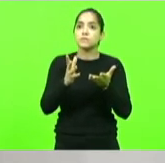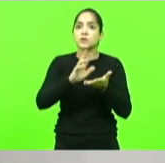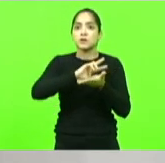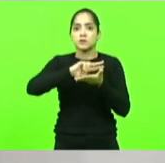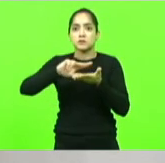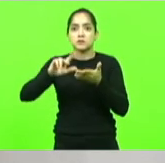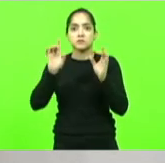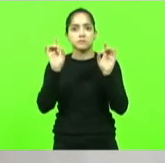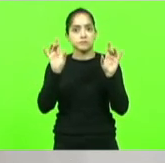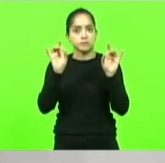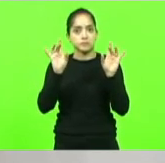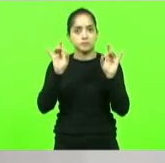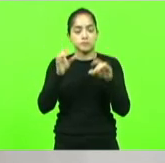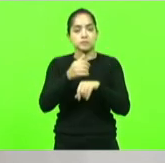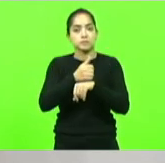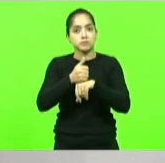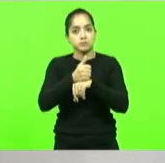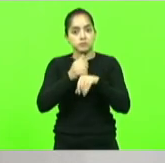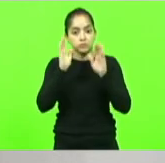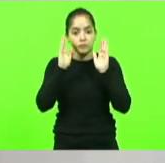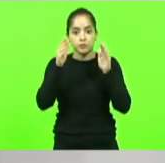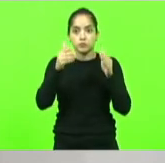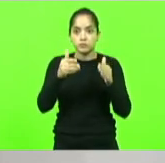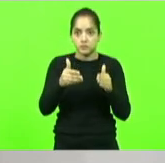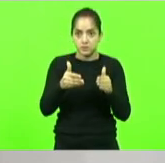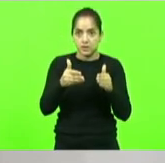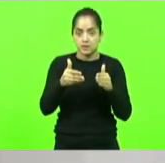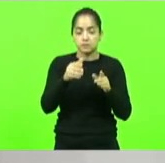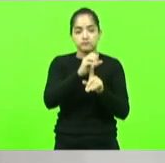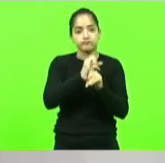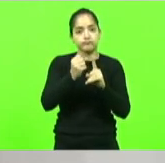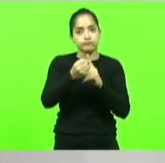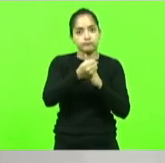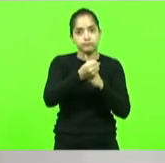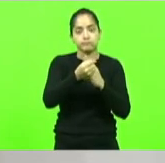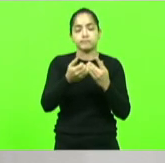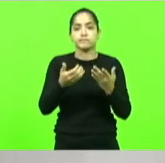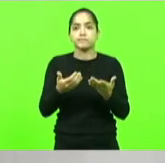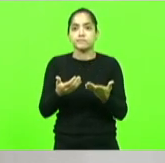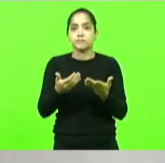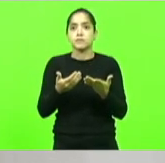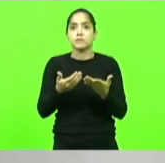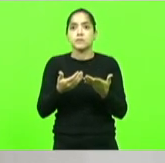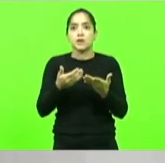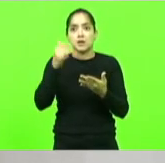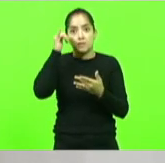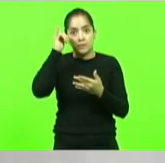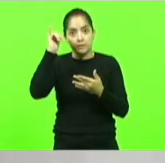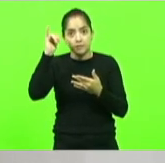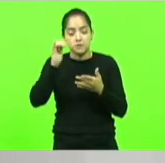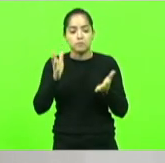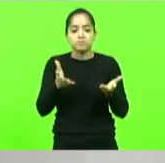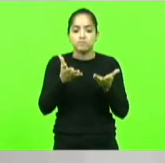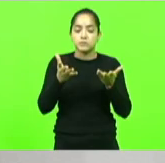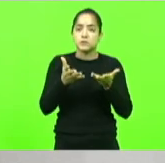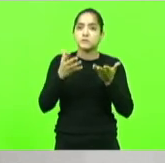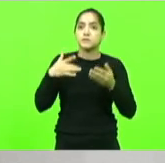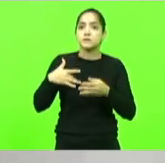profissionais voltadas às demandas da sociedade na prevenção e promoção da saúde